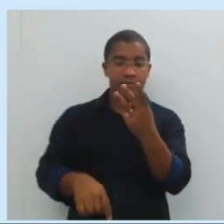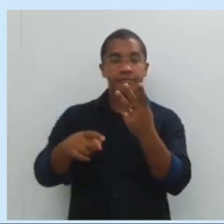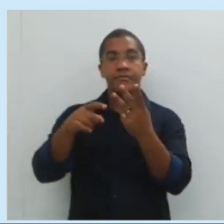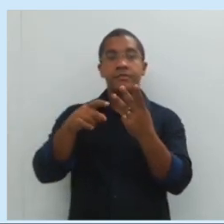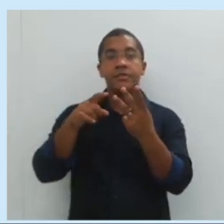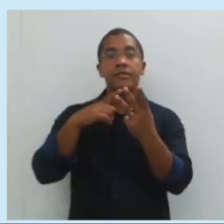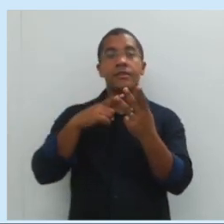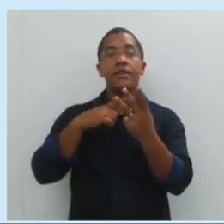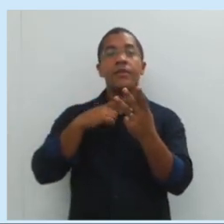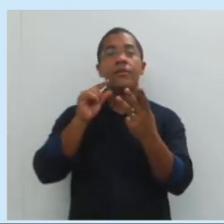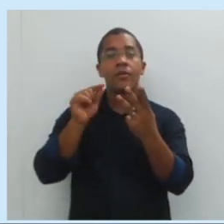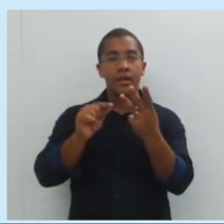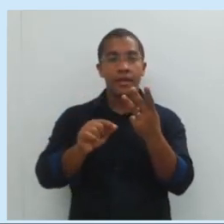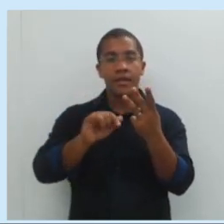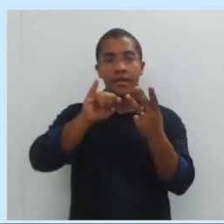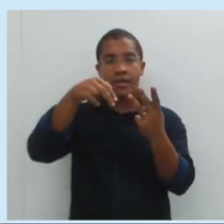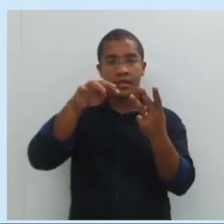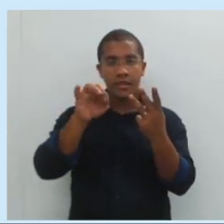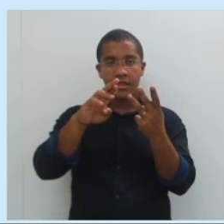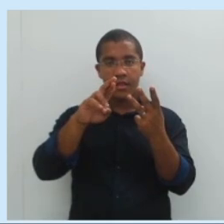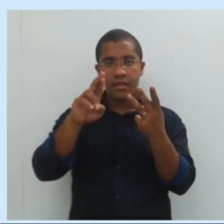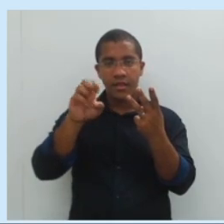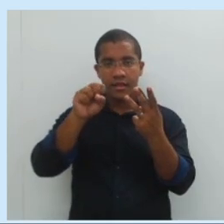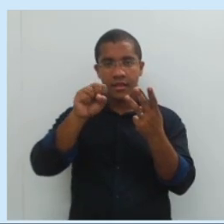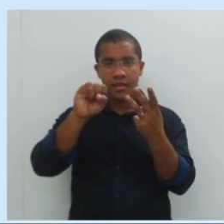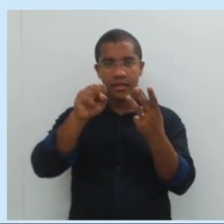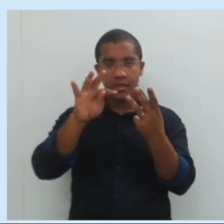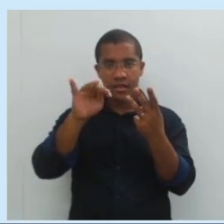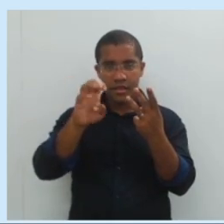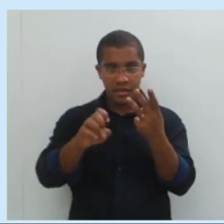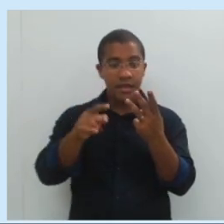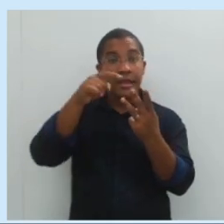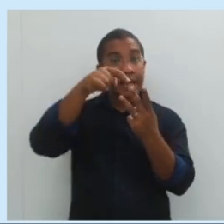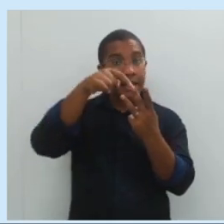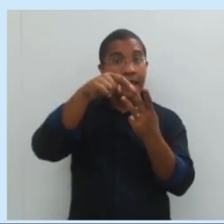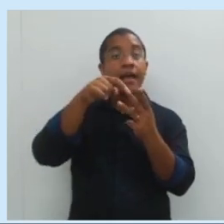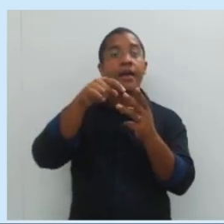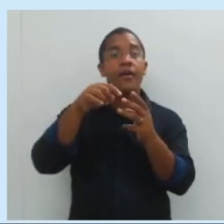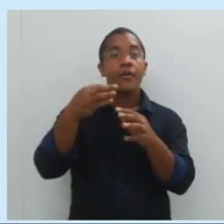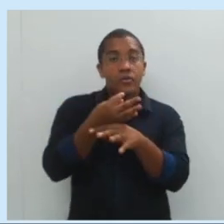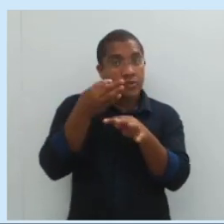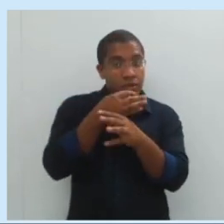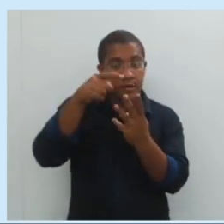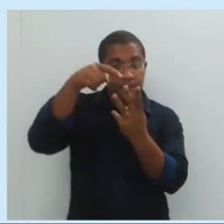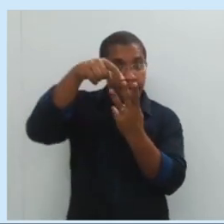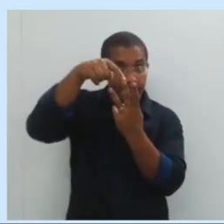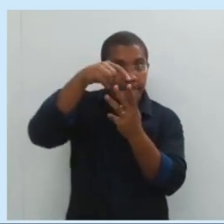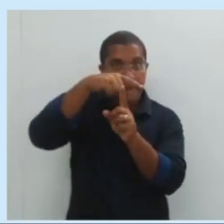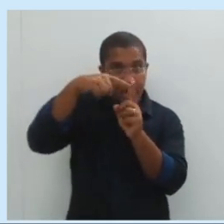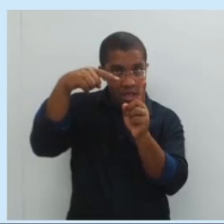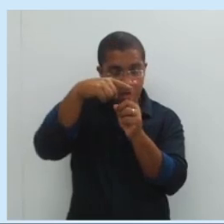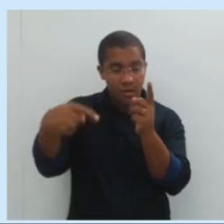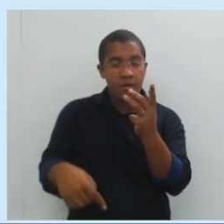resistente, quando o ponto de força de resistência for no meio. E inter potente,